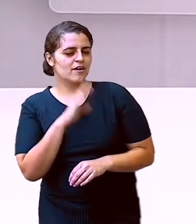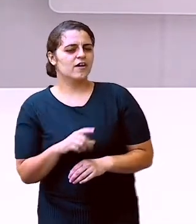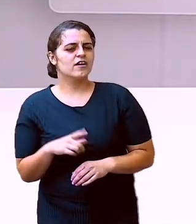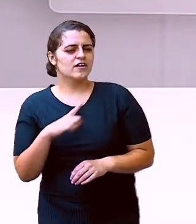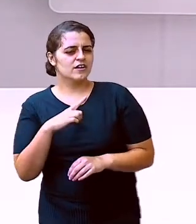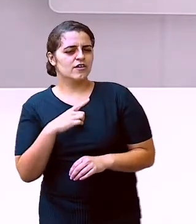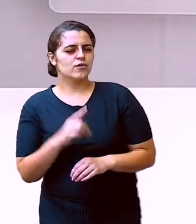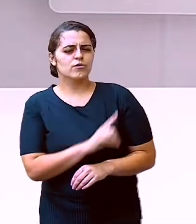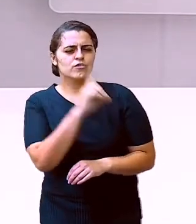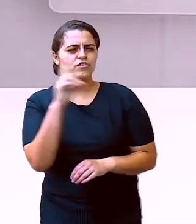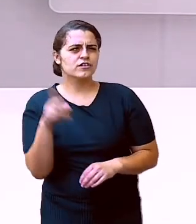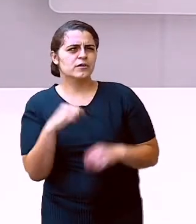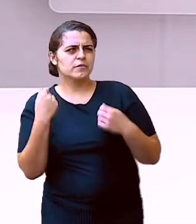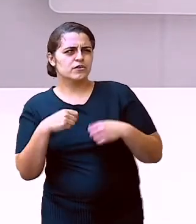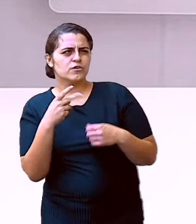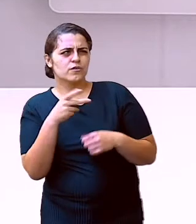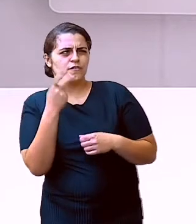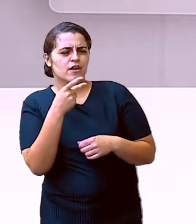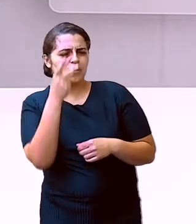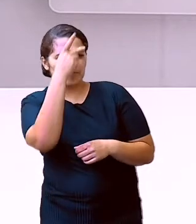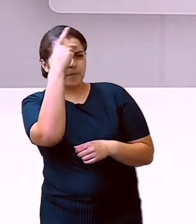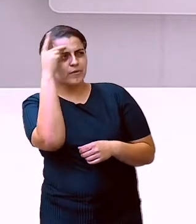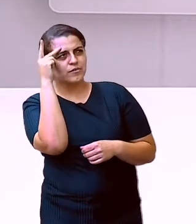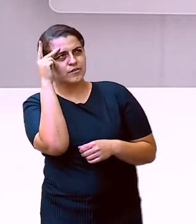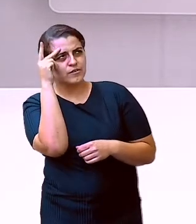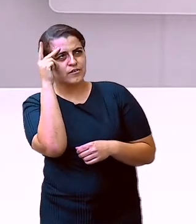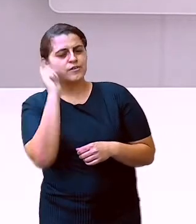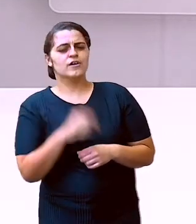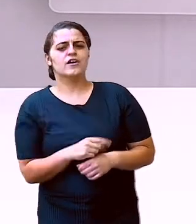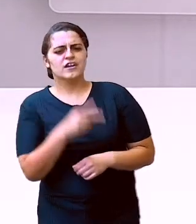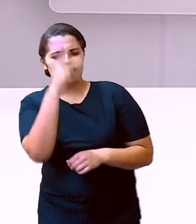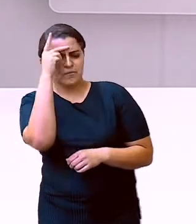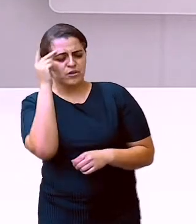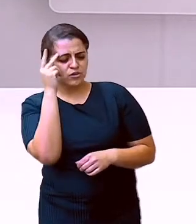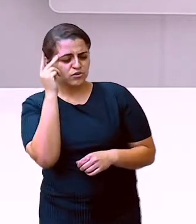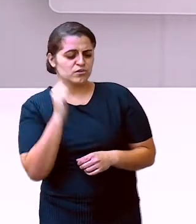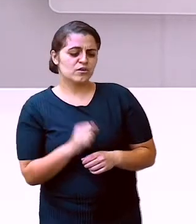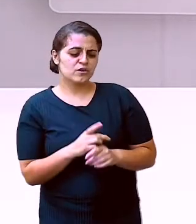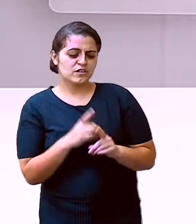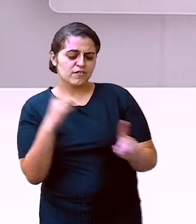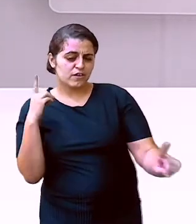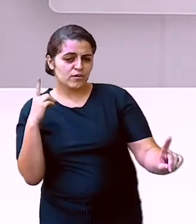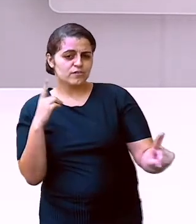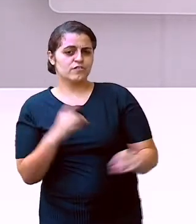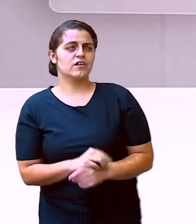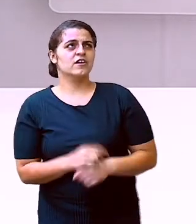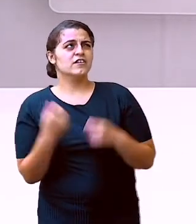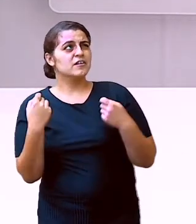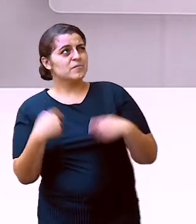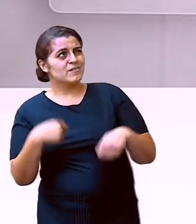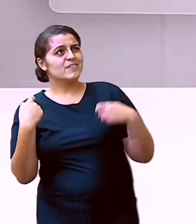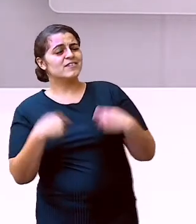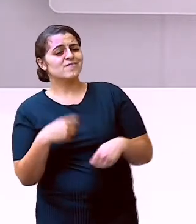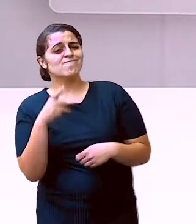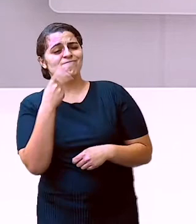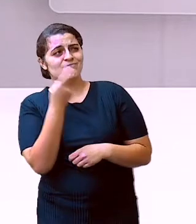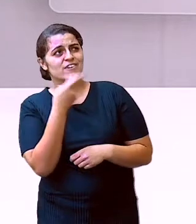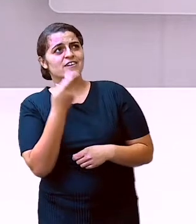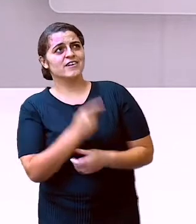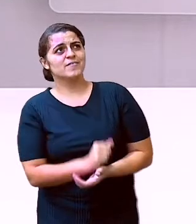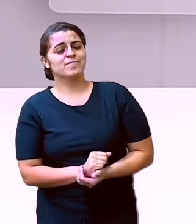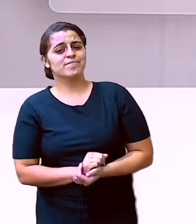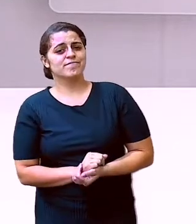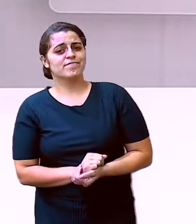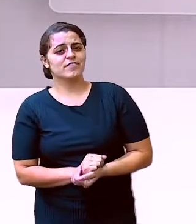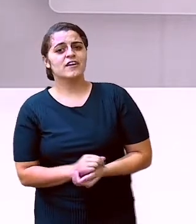que você precisou falar com alguém e esse alguém não estava por perto e você precisava falar com